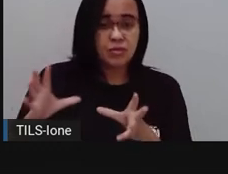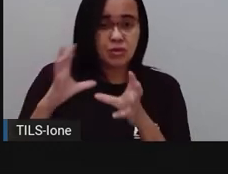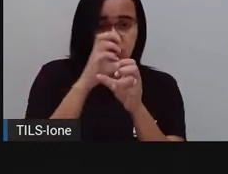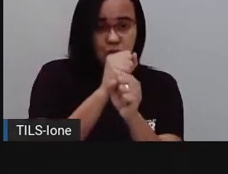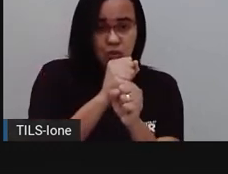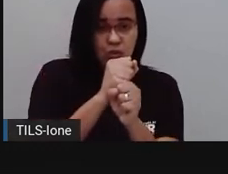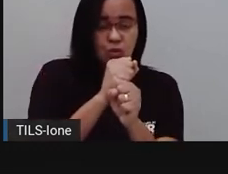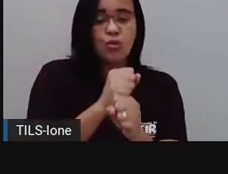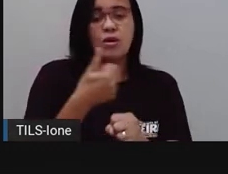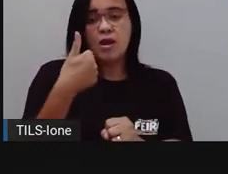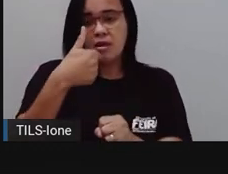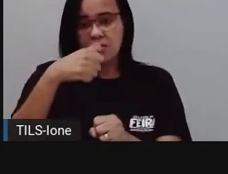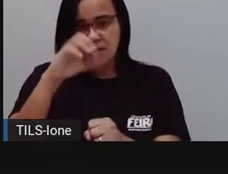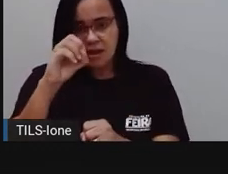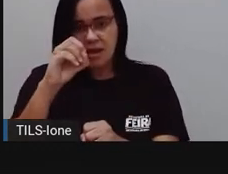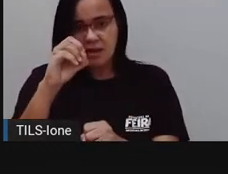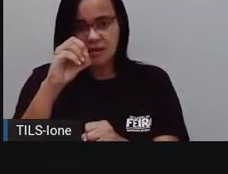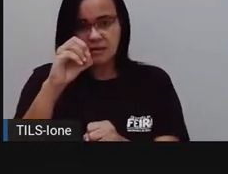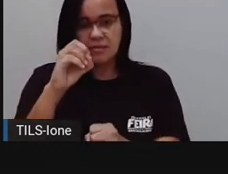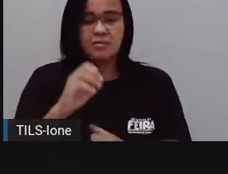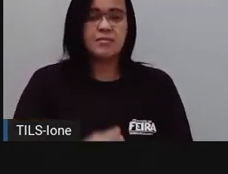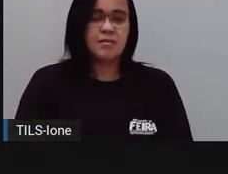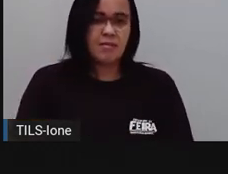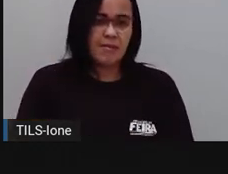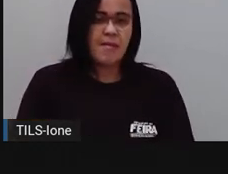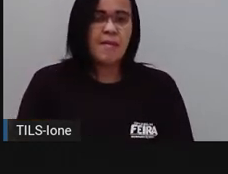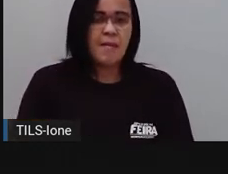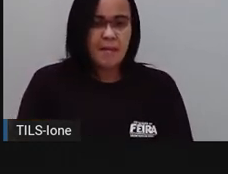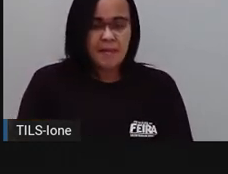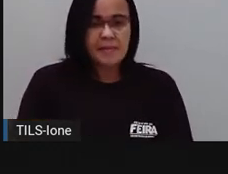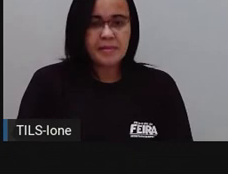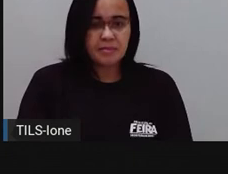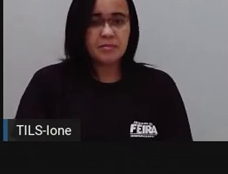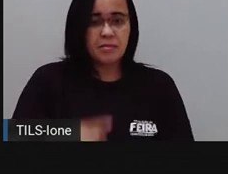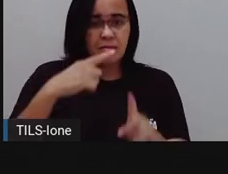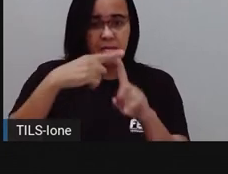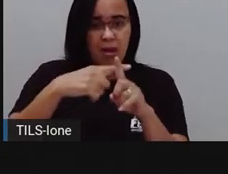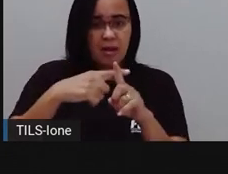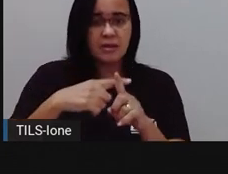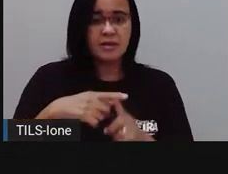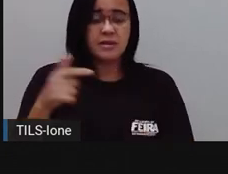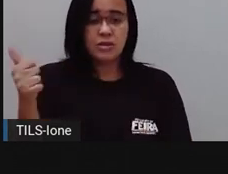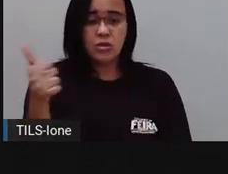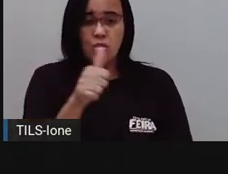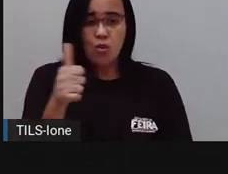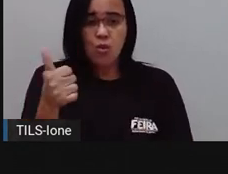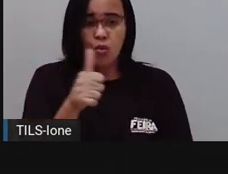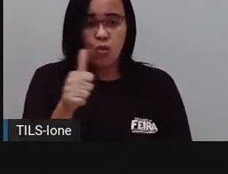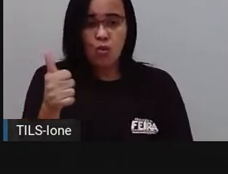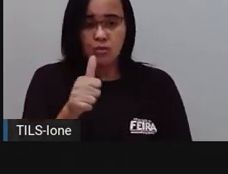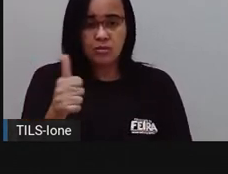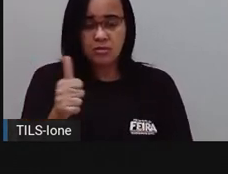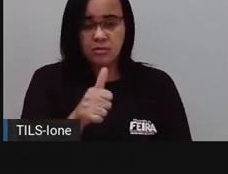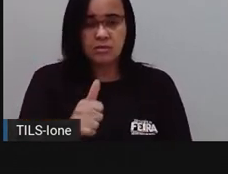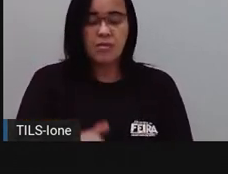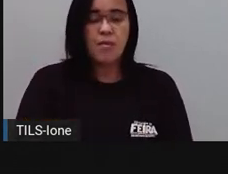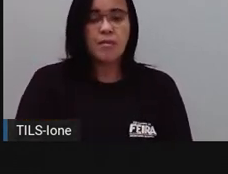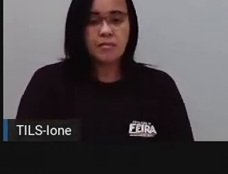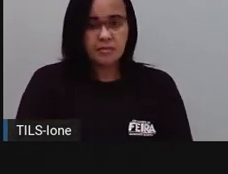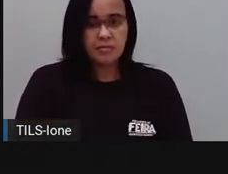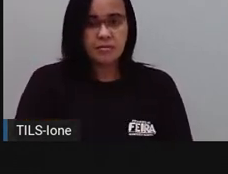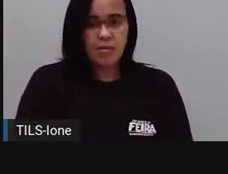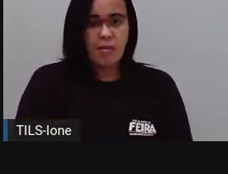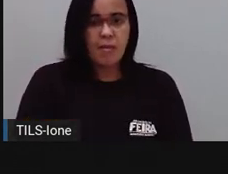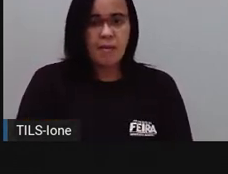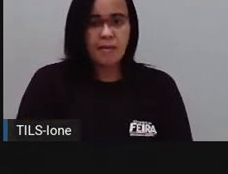os quatro mais seis, encontramos dez. Mais, a gente vai somar com esse onze aqui, ó. Mais onze.